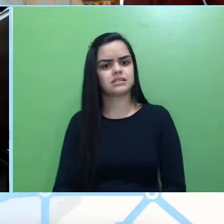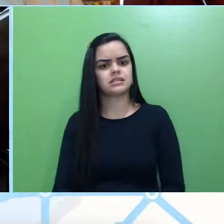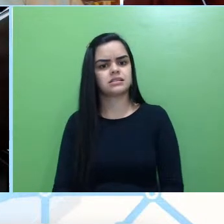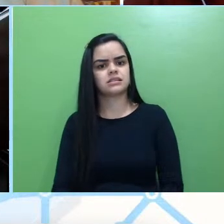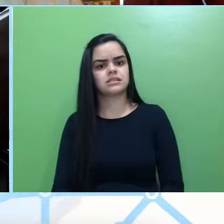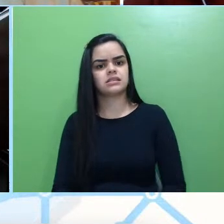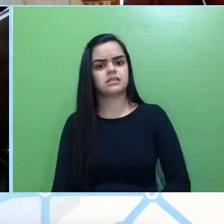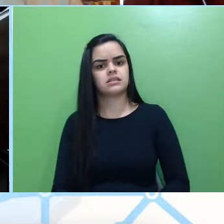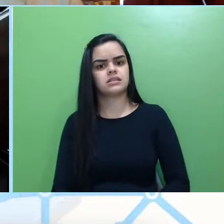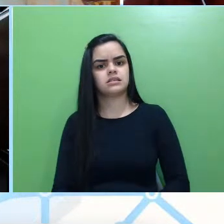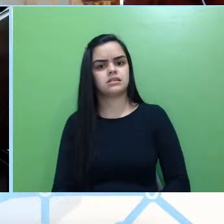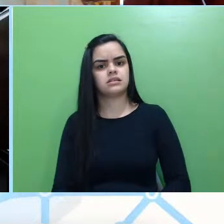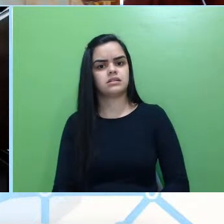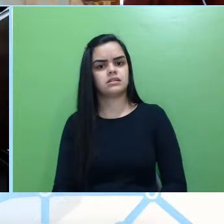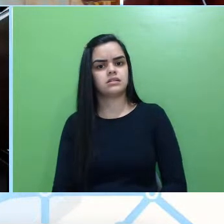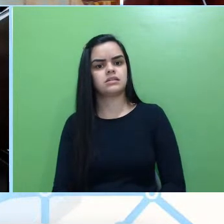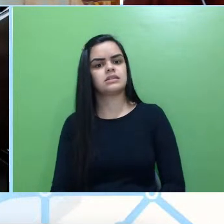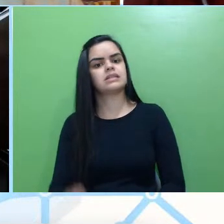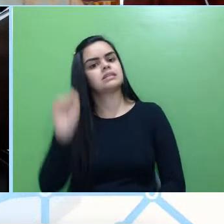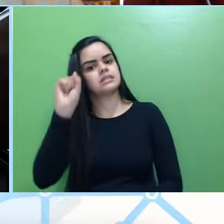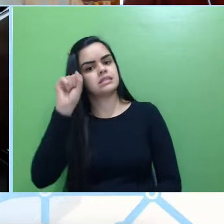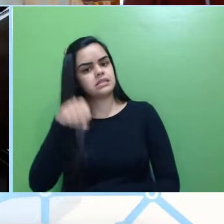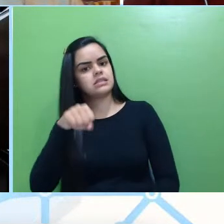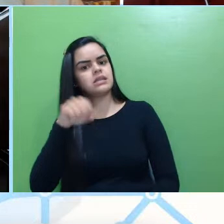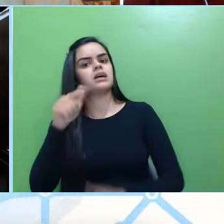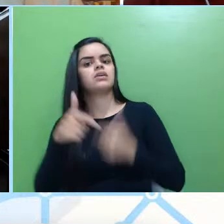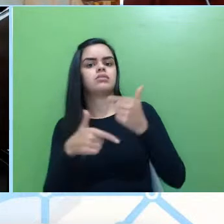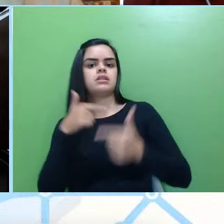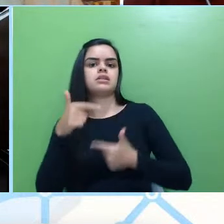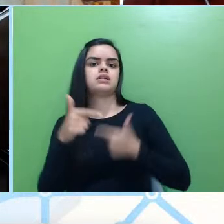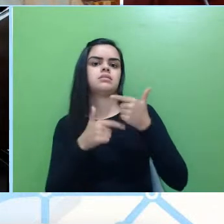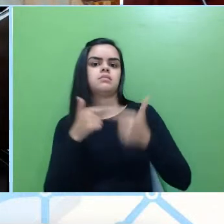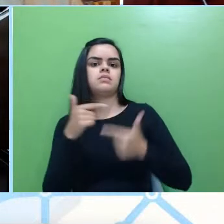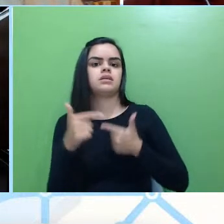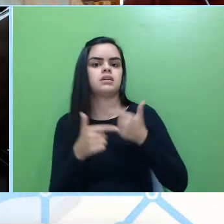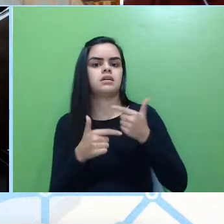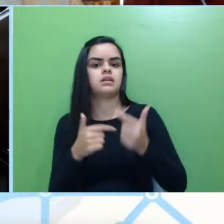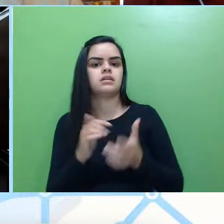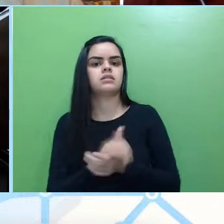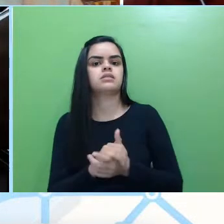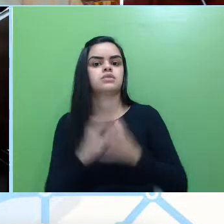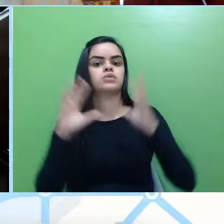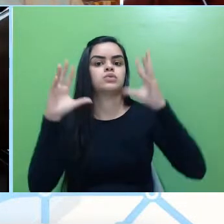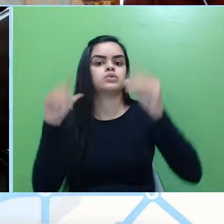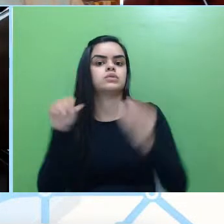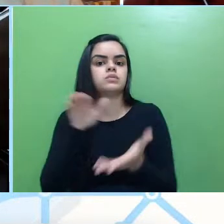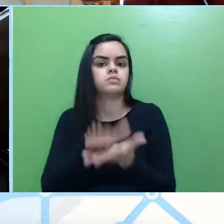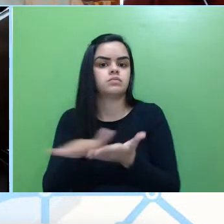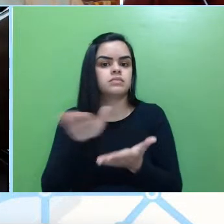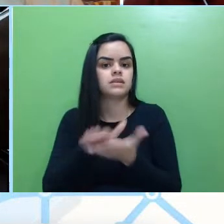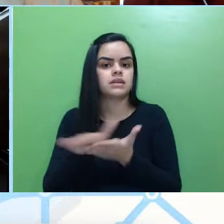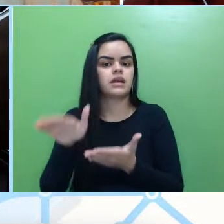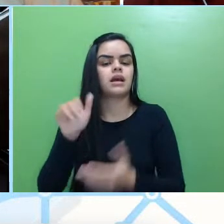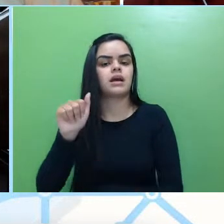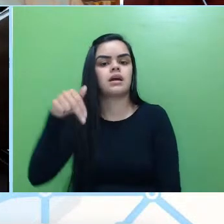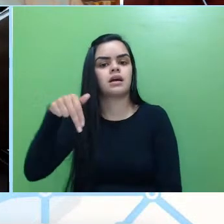Sim, os trabalhos serão todos publicados em anais.